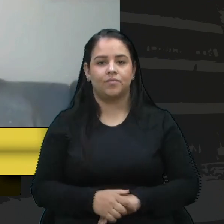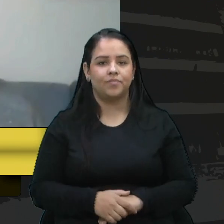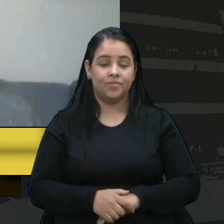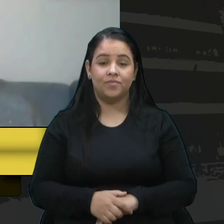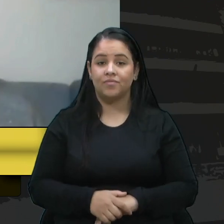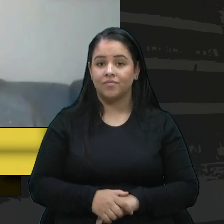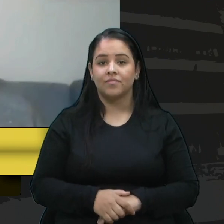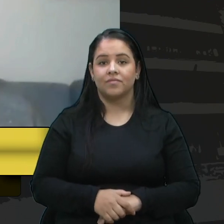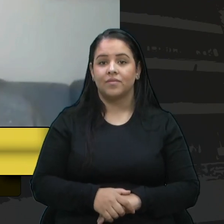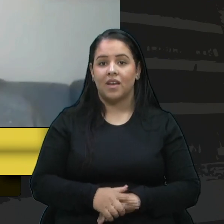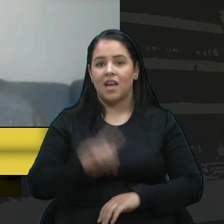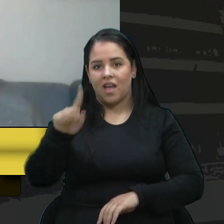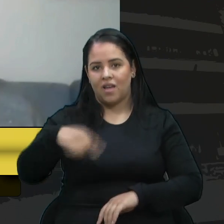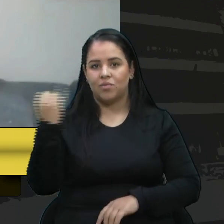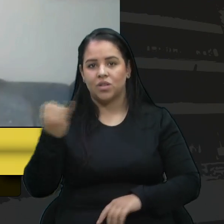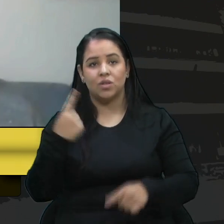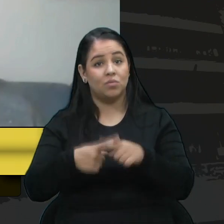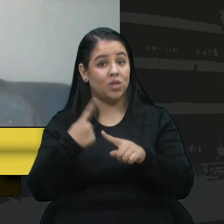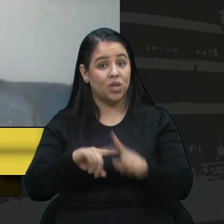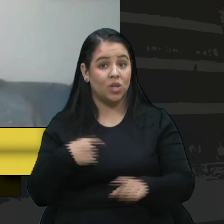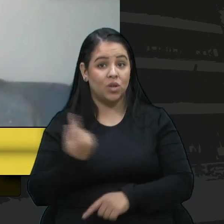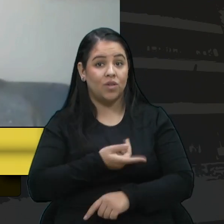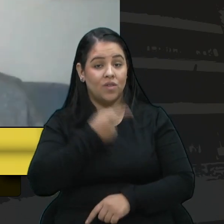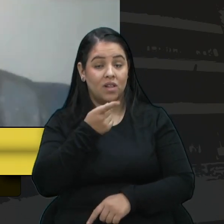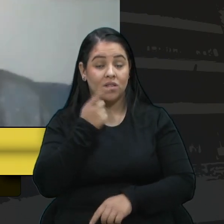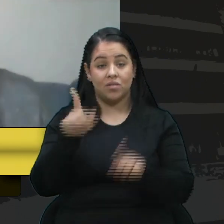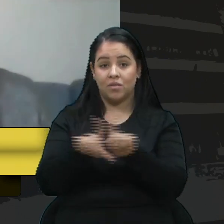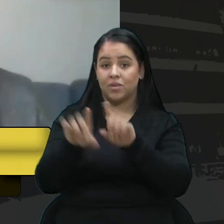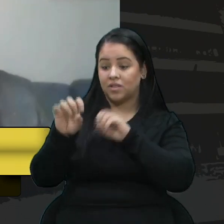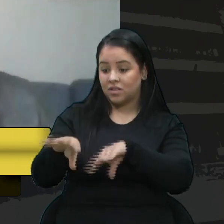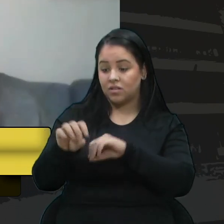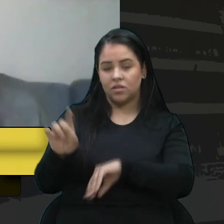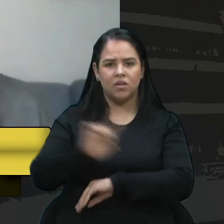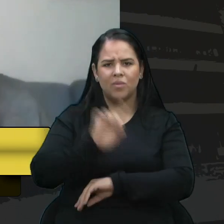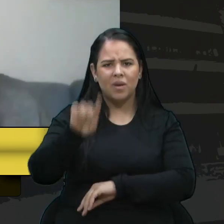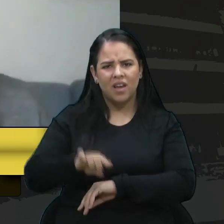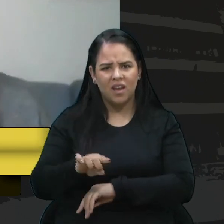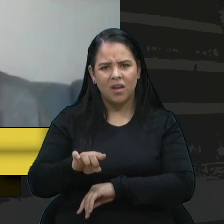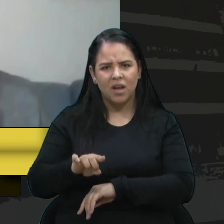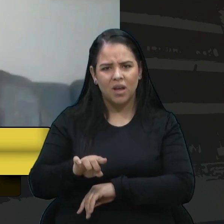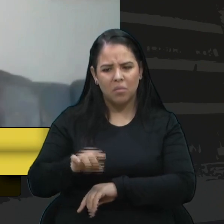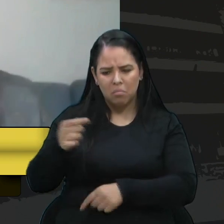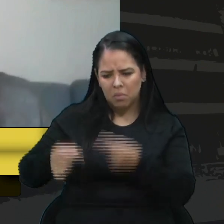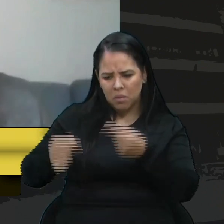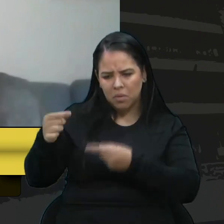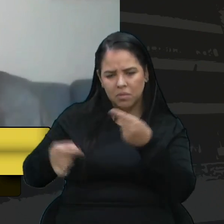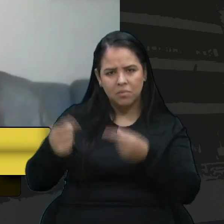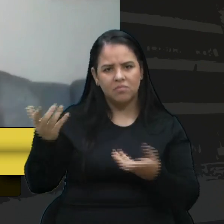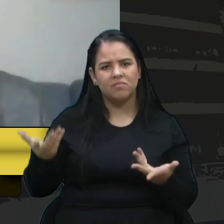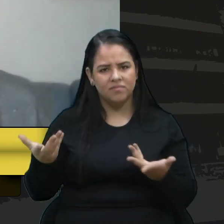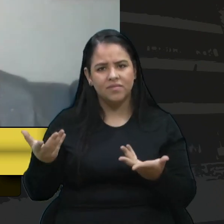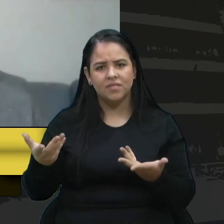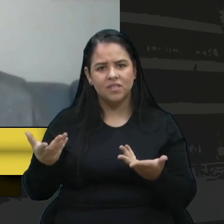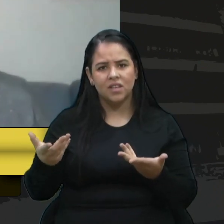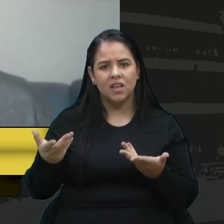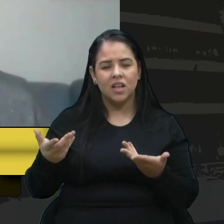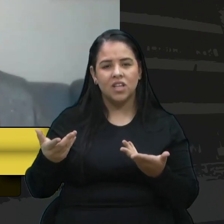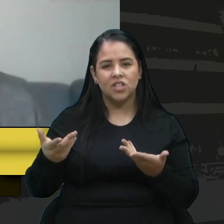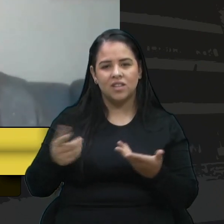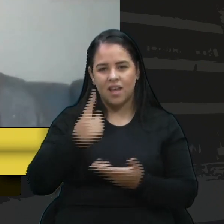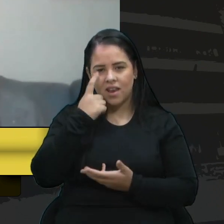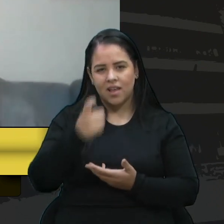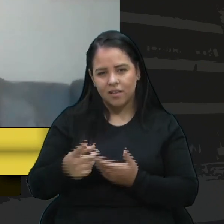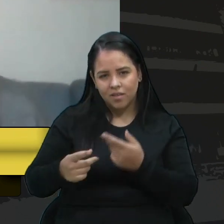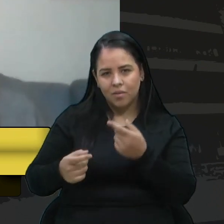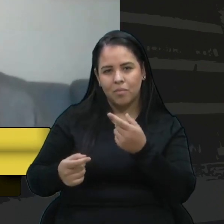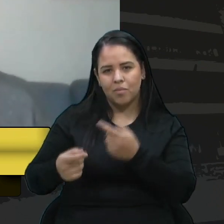fundamental. Porque nós também estaremos falando de educação. E não é com politicagem. Ao contrário, é entendendo a importância